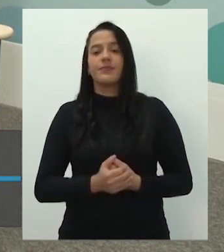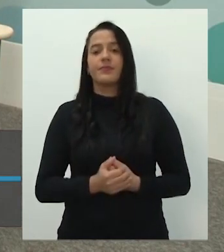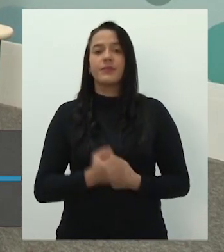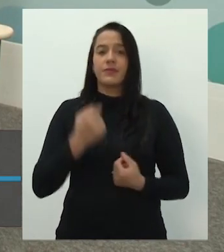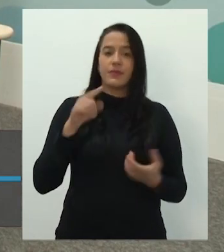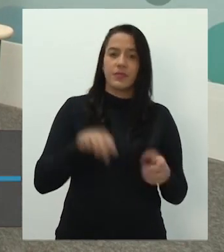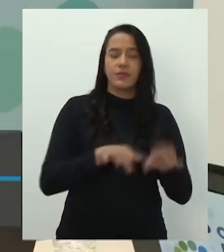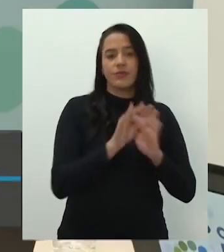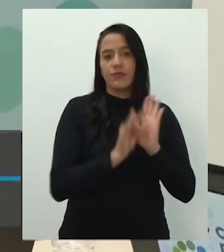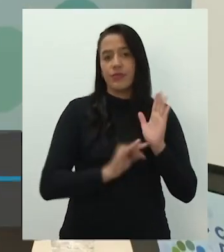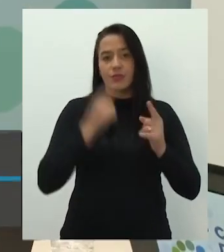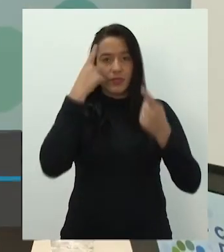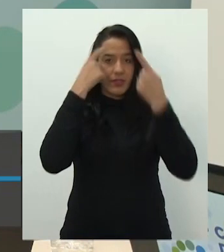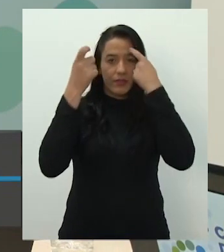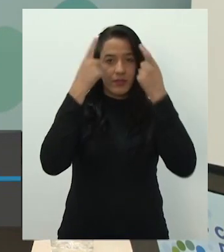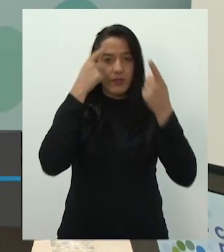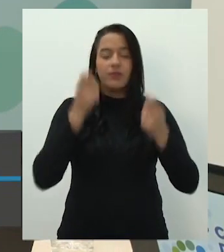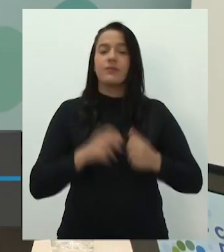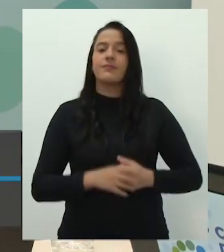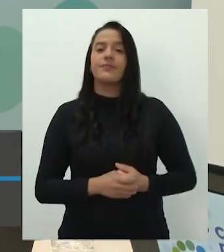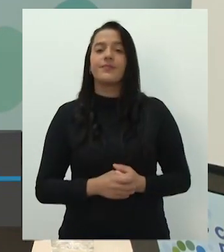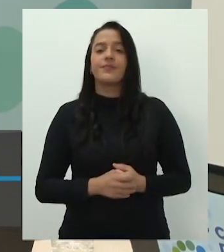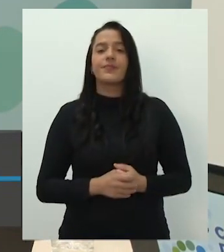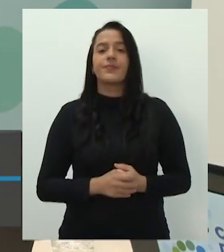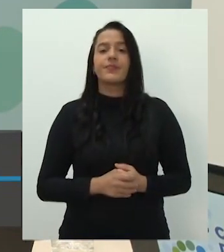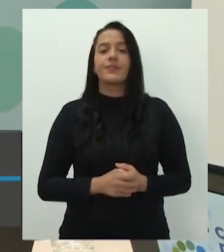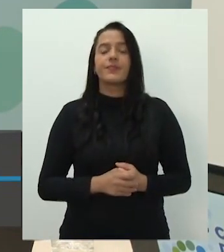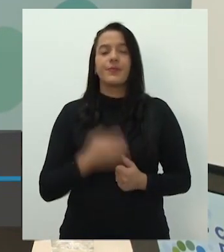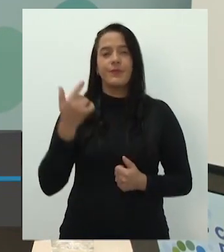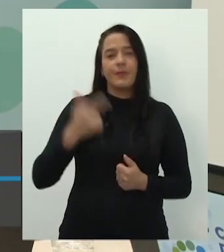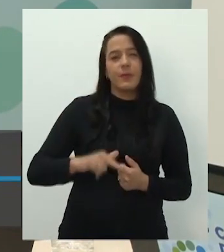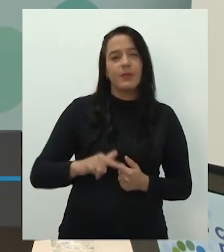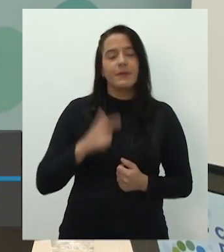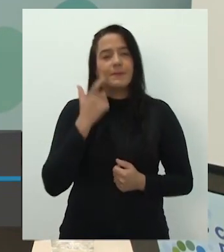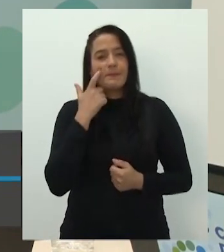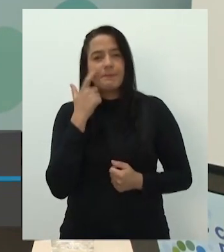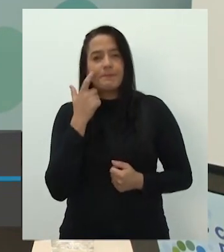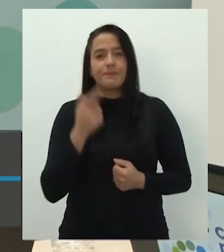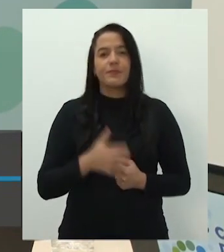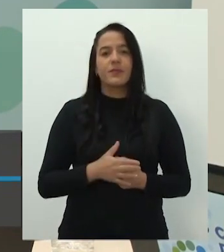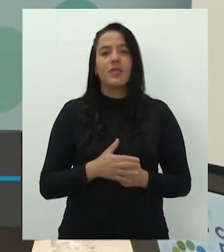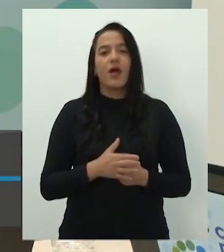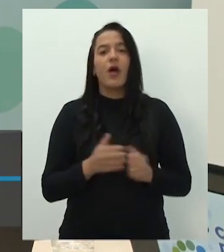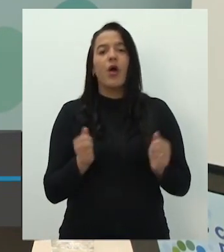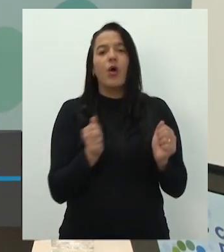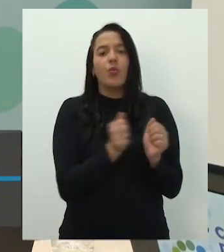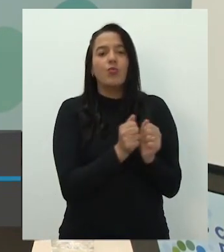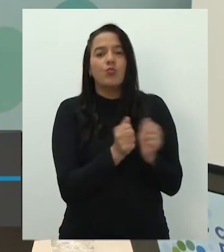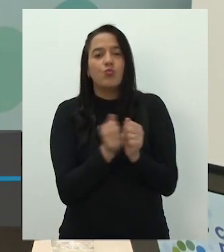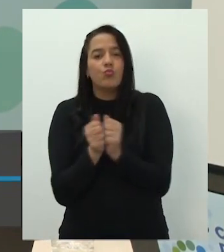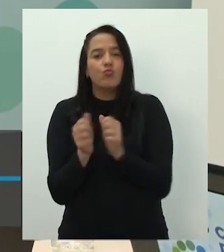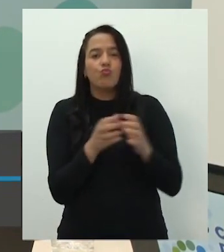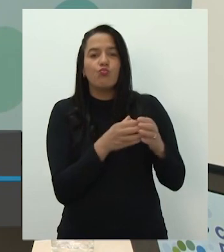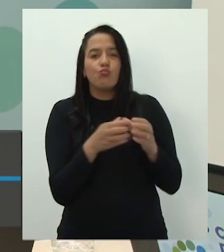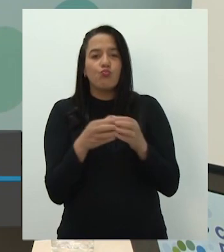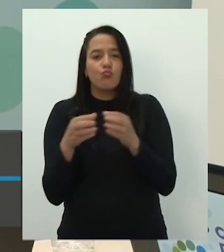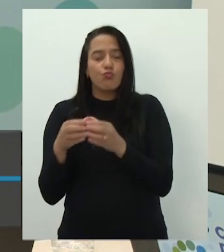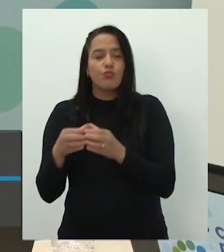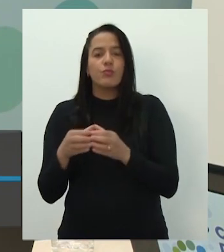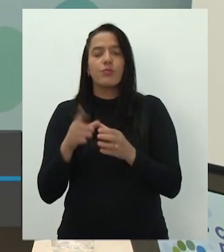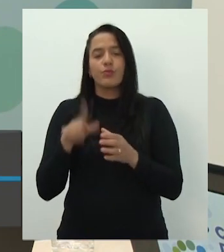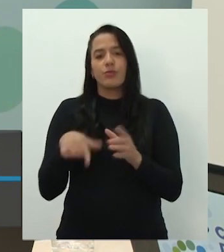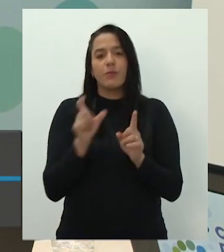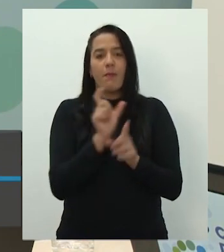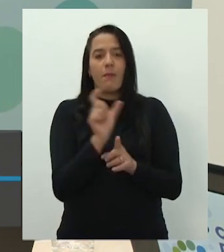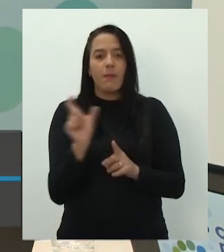ideias, né? Deixa eu ver o que mais... Conjunto de palavras, texto pode